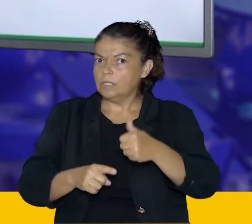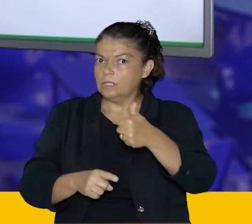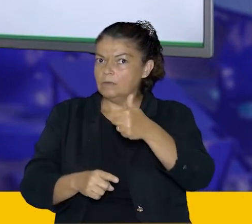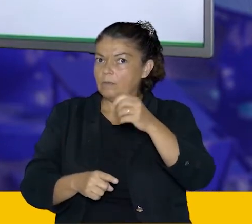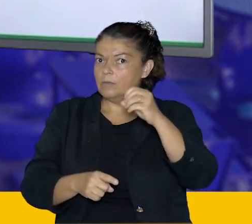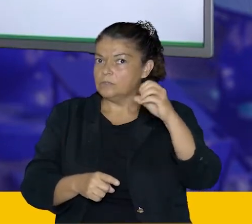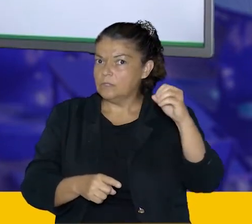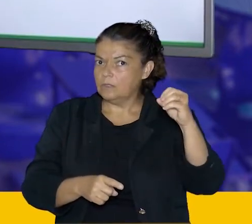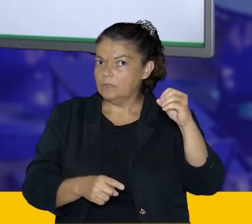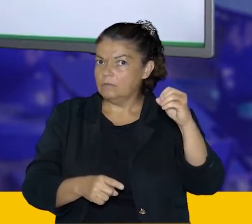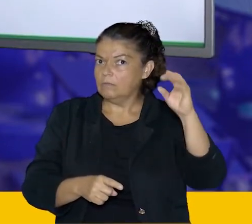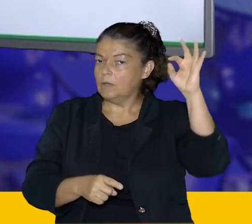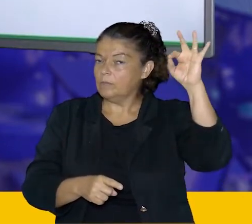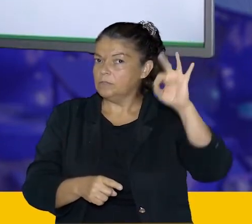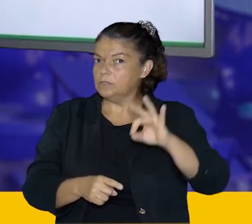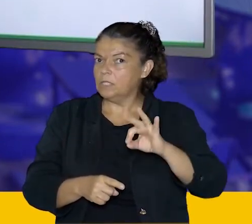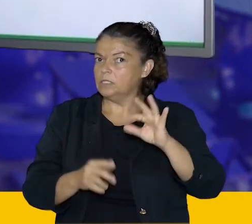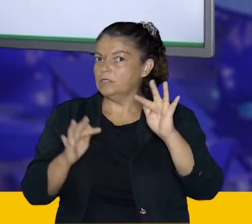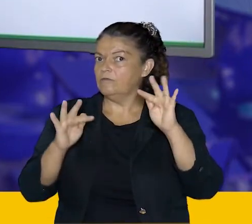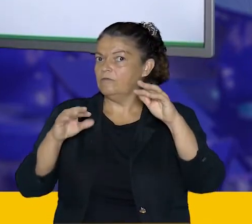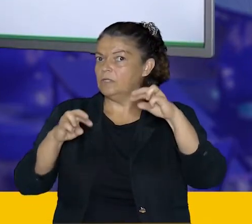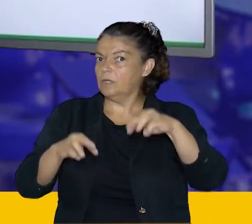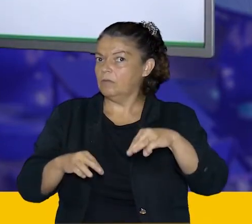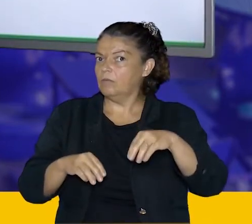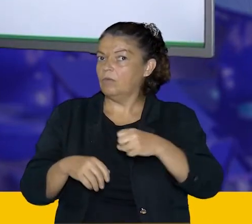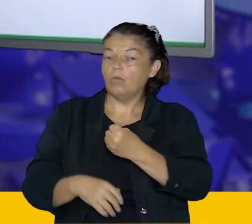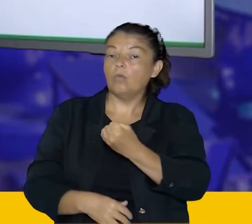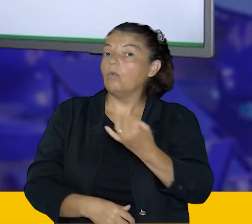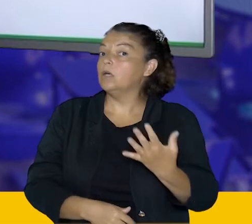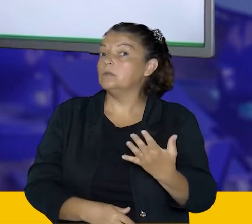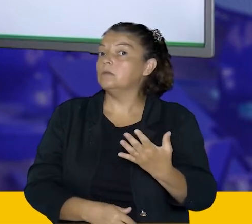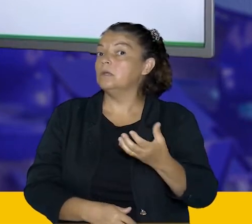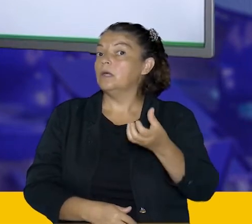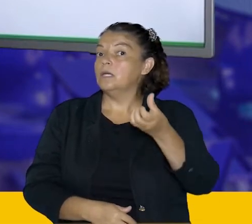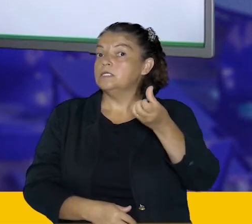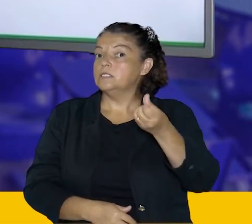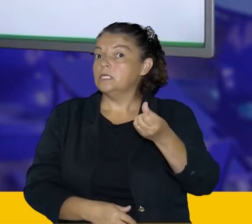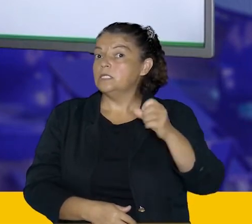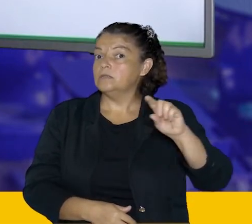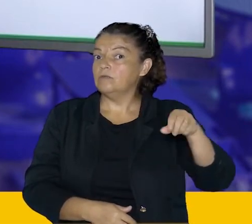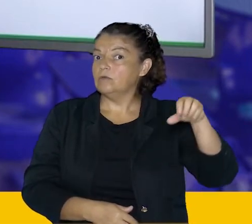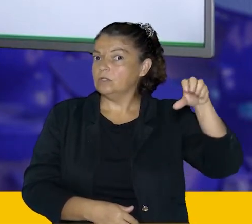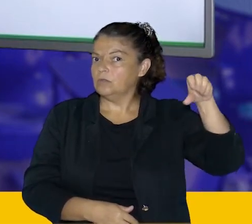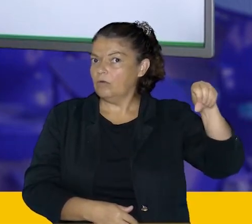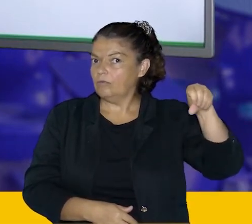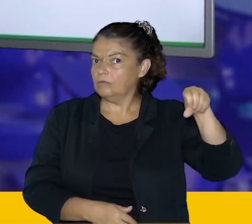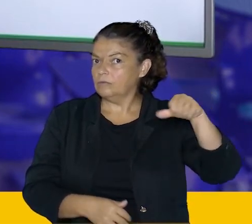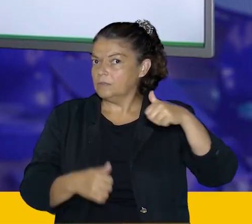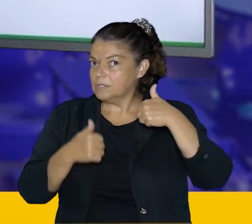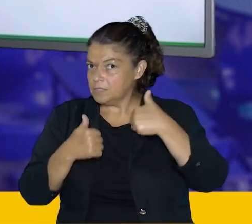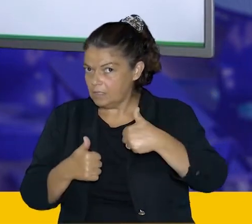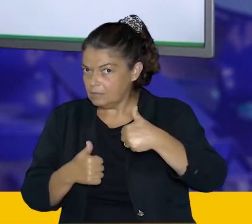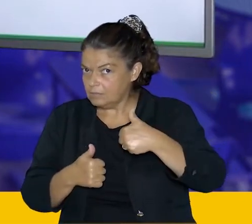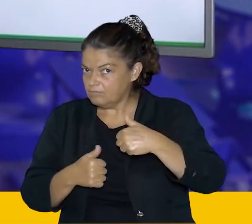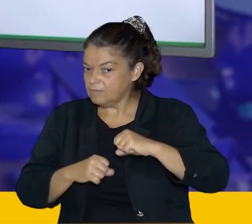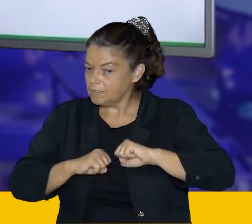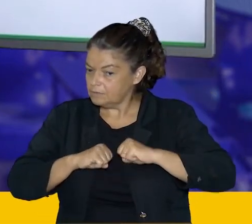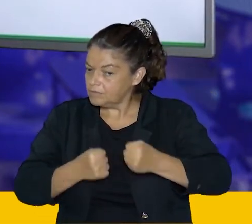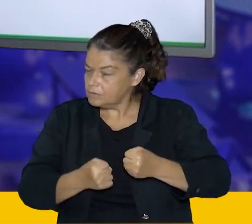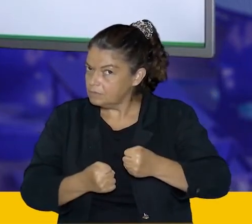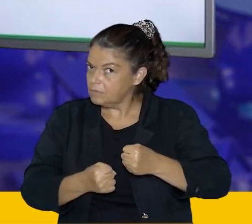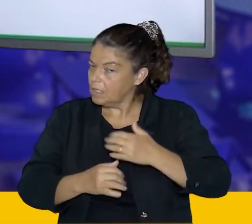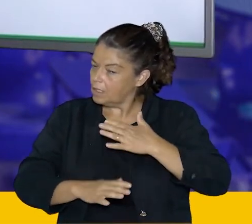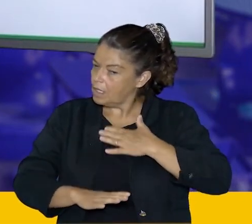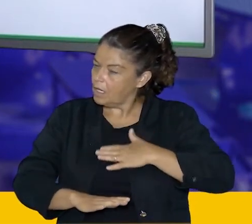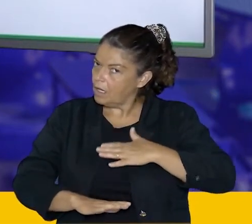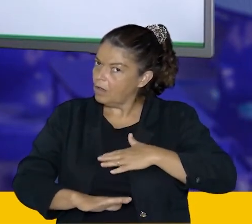e a gente obtém a porcentagem final, que é 6,9. Tudo bem até aí, pessoal? Tá dando certo? Vamos com calma, a